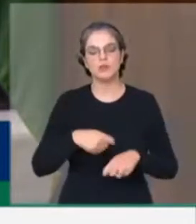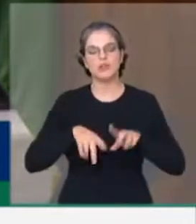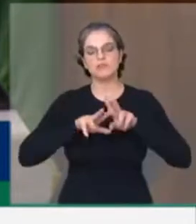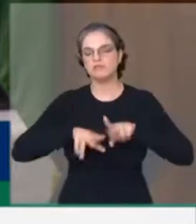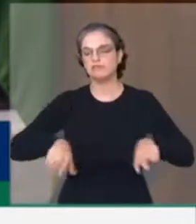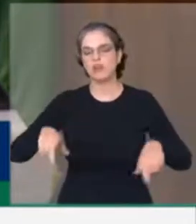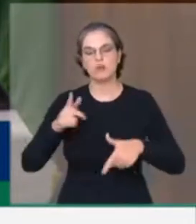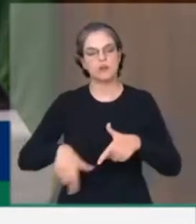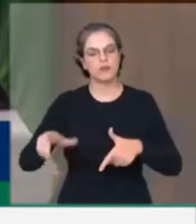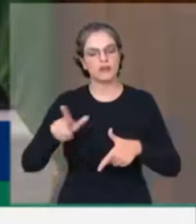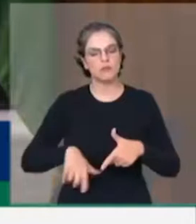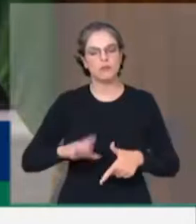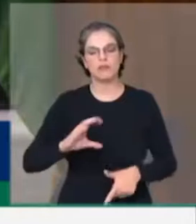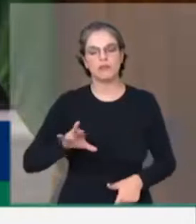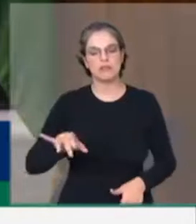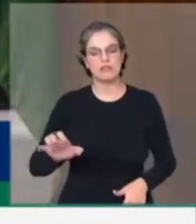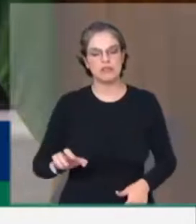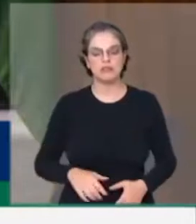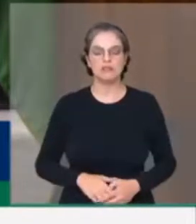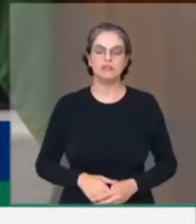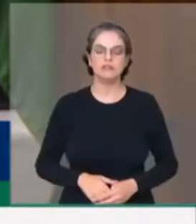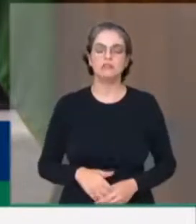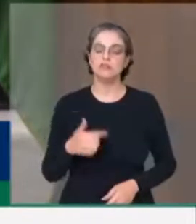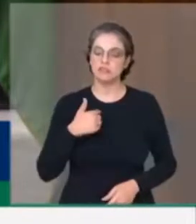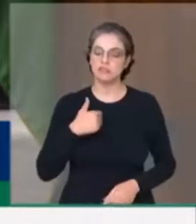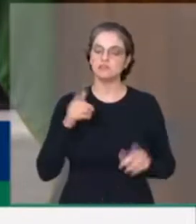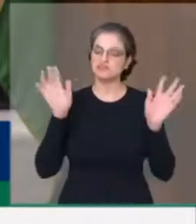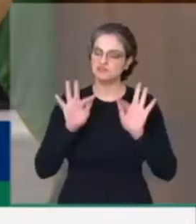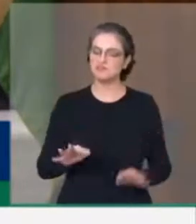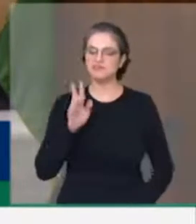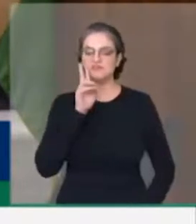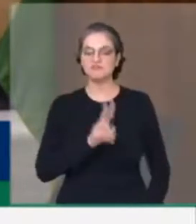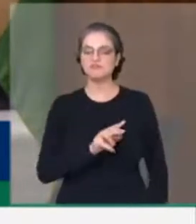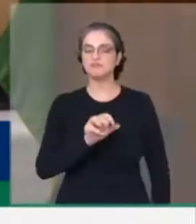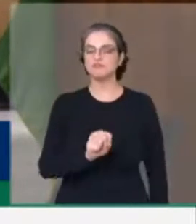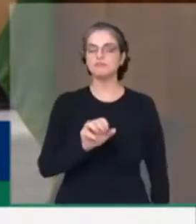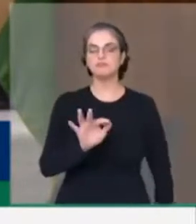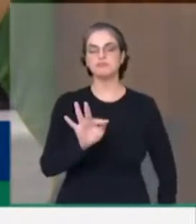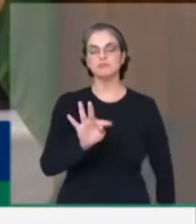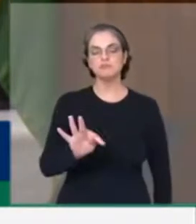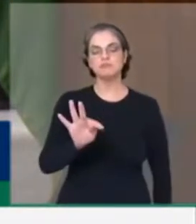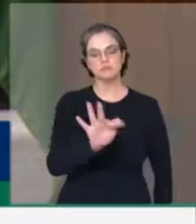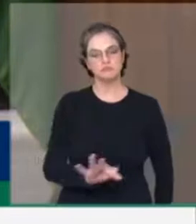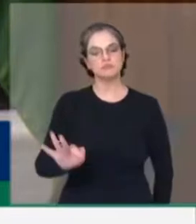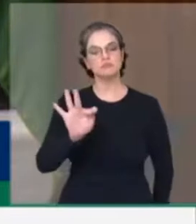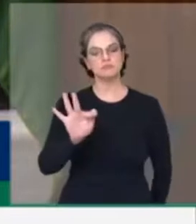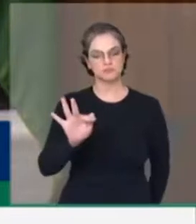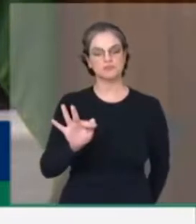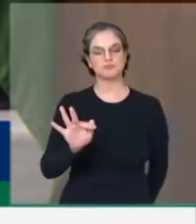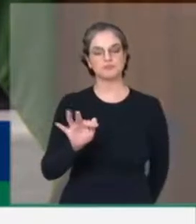E eu fico feliz quando eu vejo, senhor presidente, o Supremo Tribunal Federal fazendo